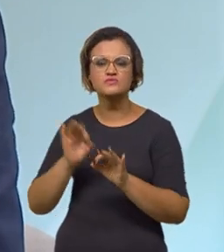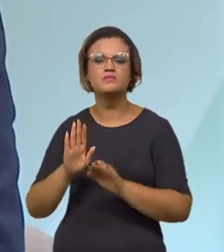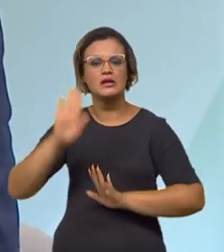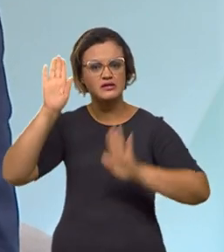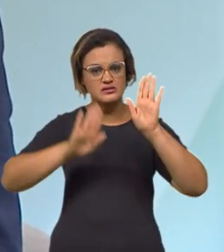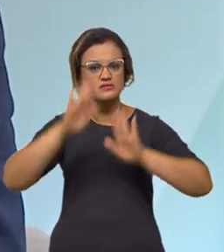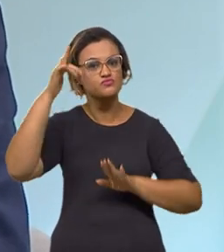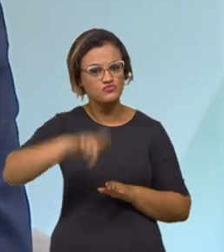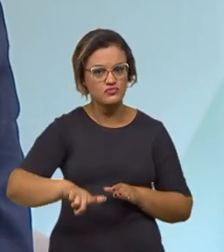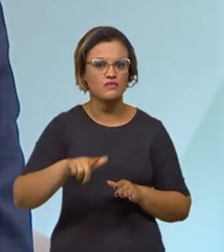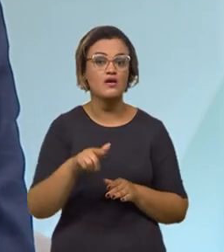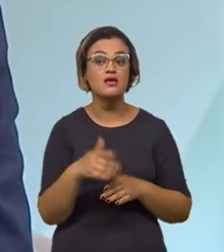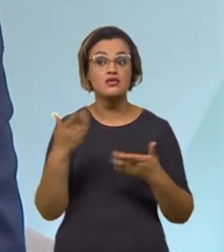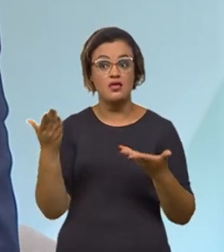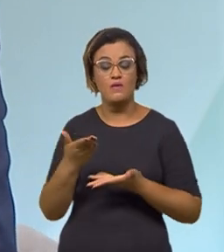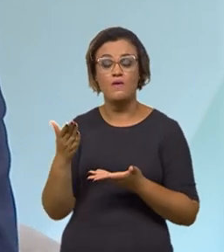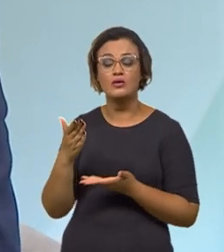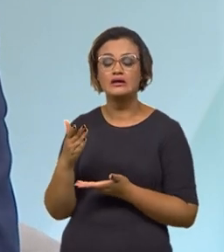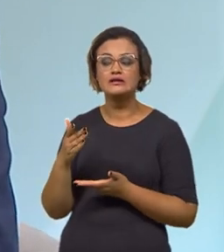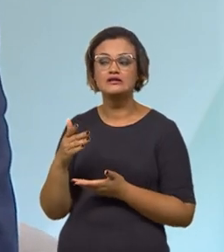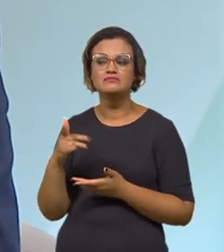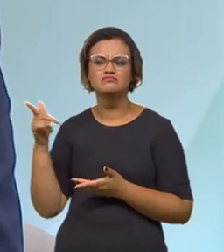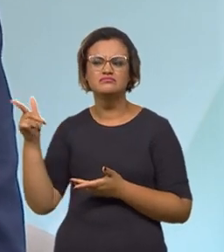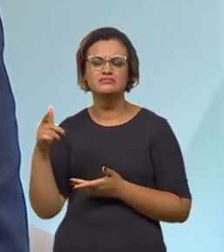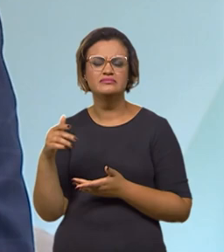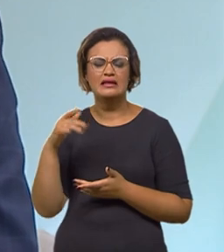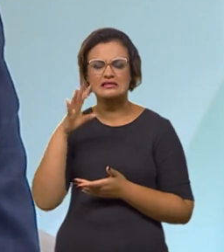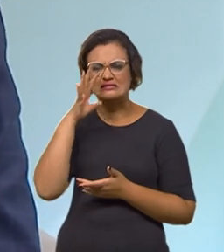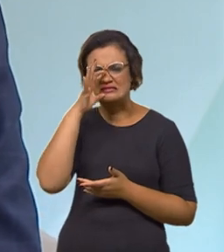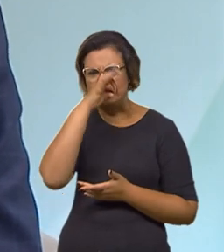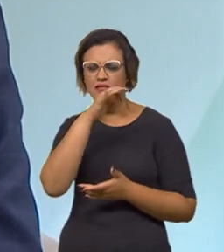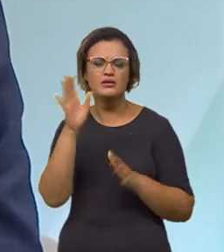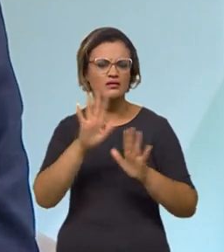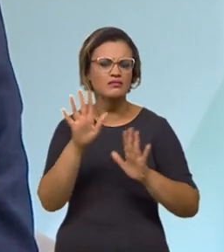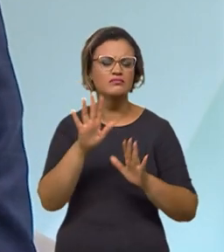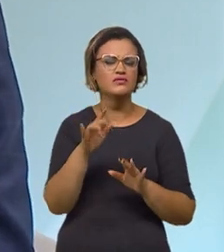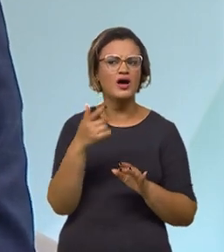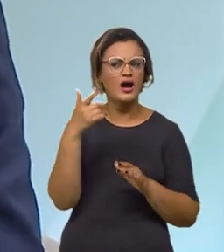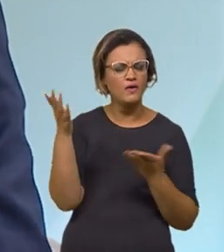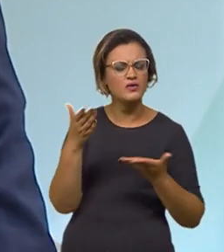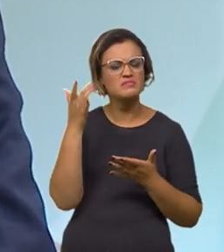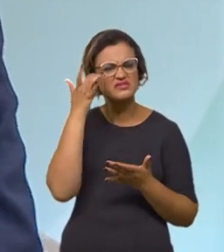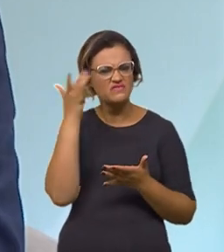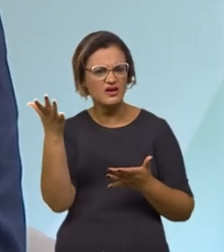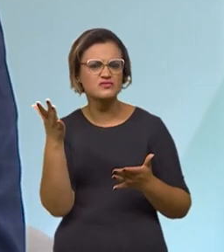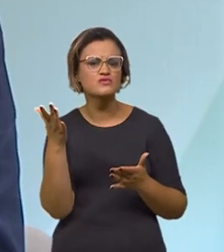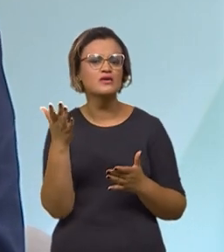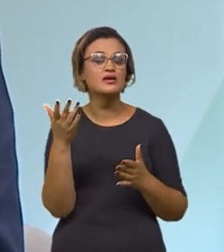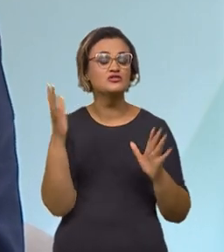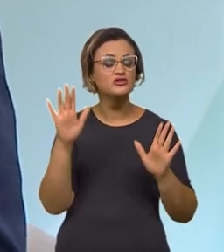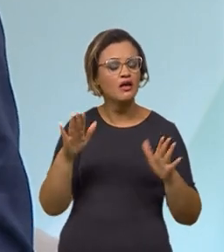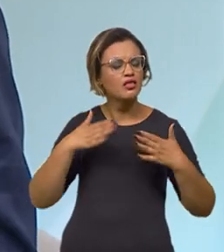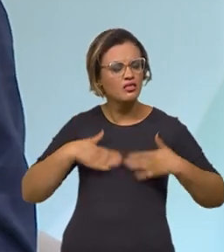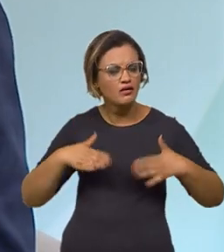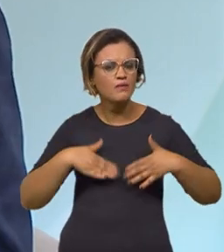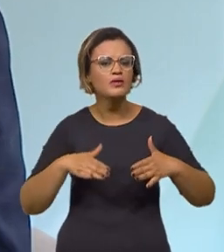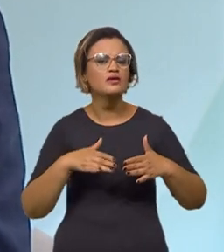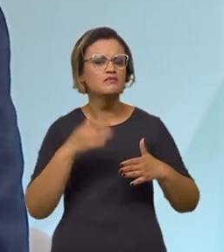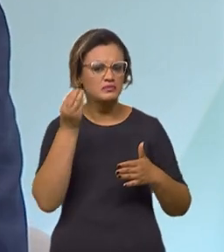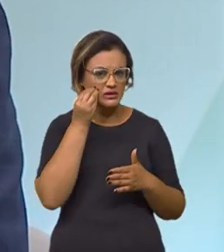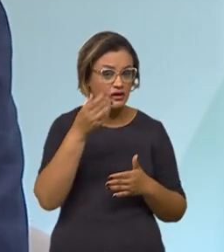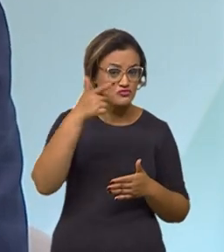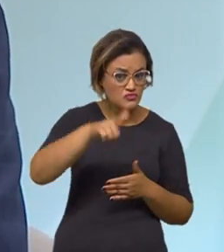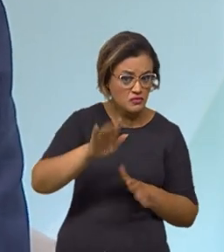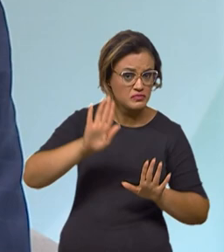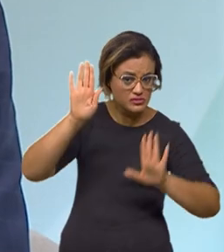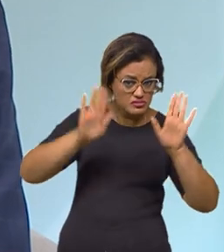E a gente, então, tem uma alternativa menos litigiosa, onde a gente tem arbitragem, onde a gente, de forma amigável, a devolução de um ativo.